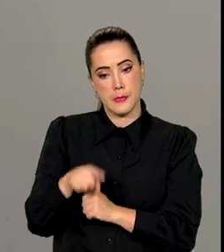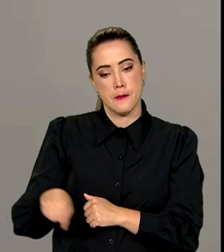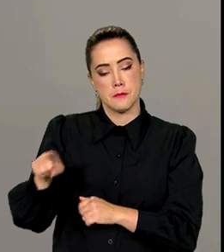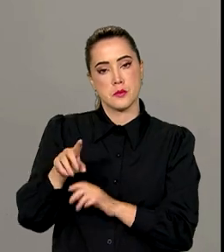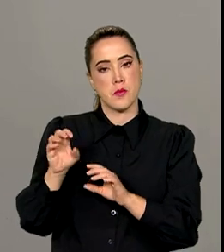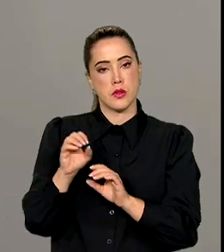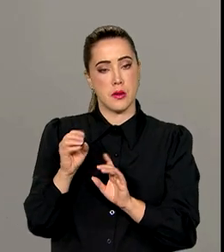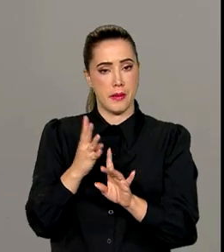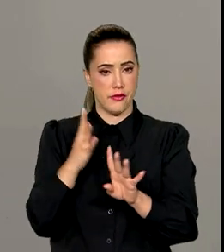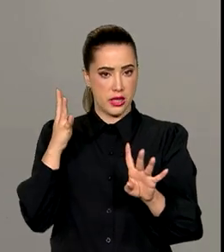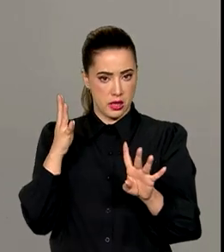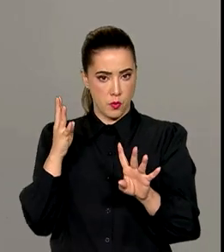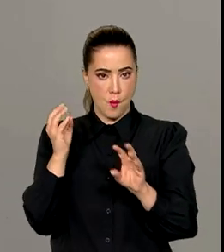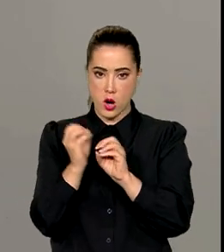zerar a fila de solicitações.